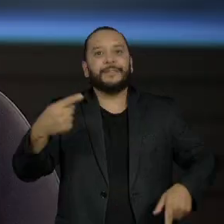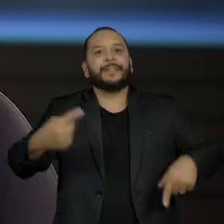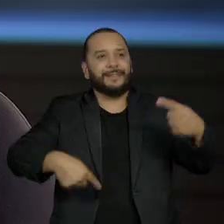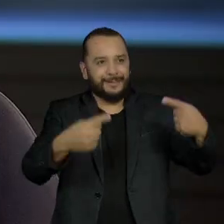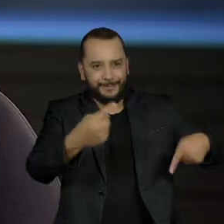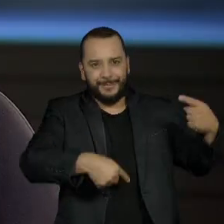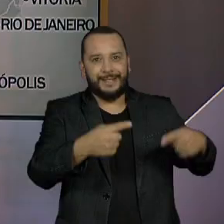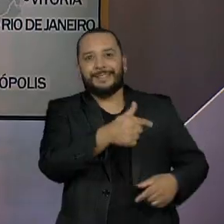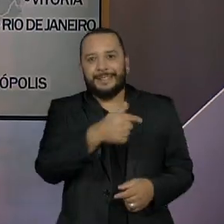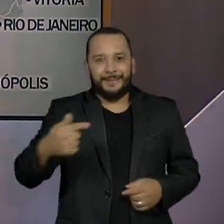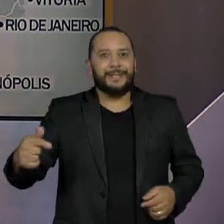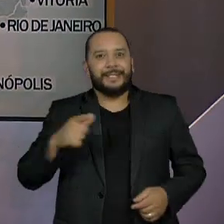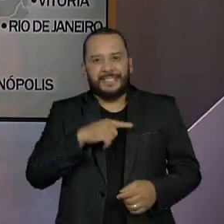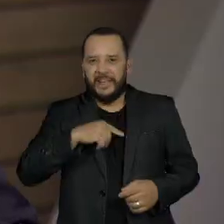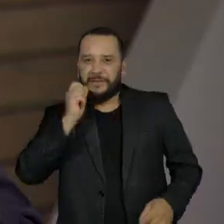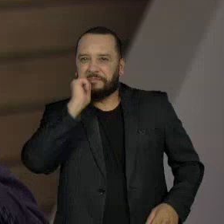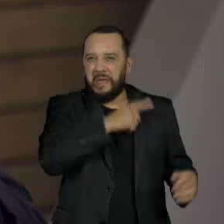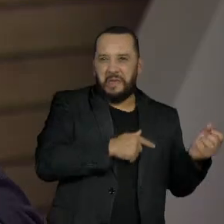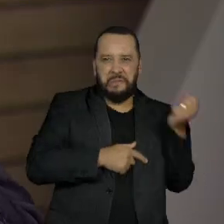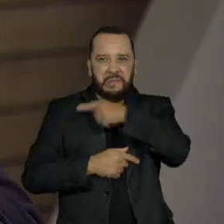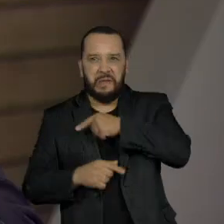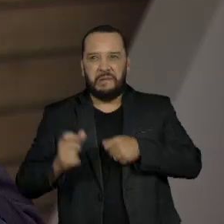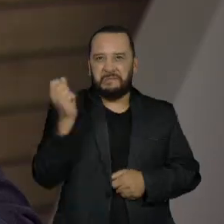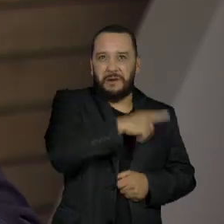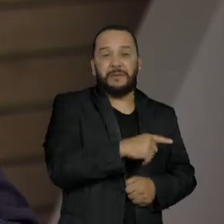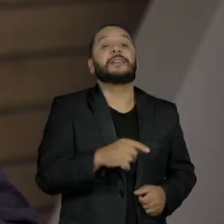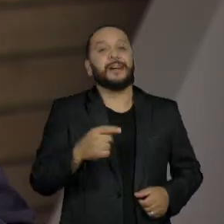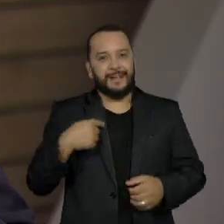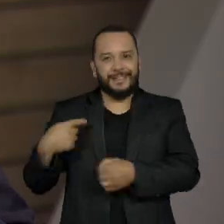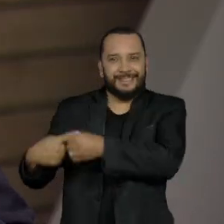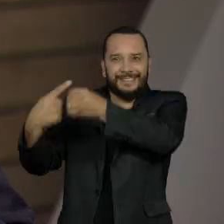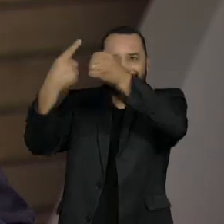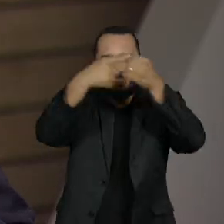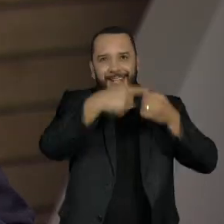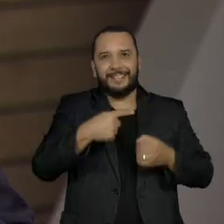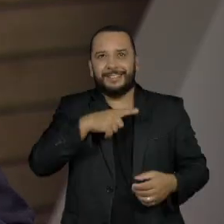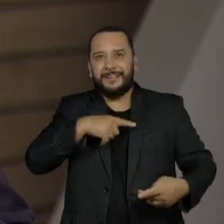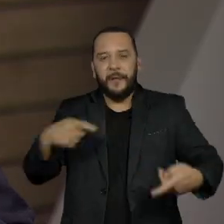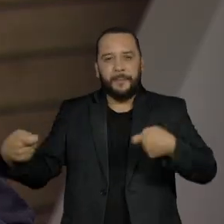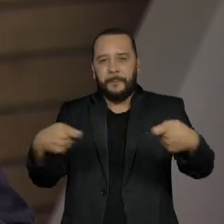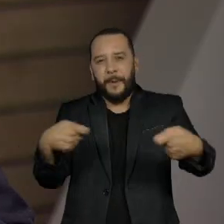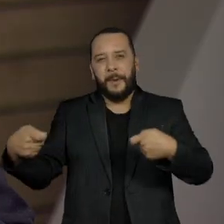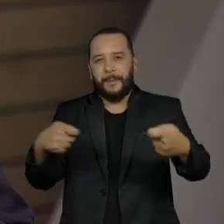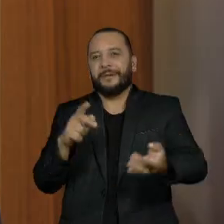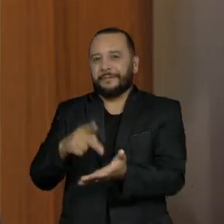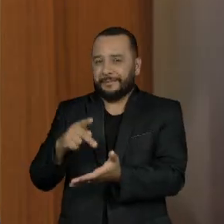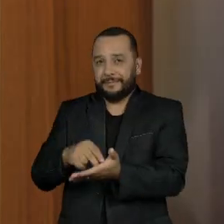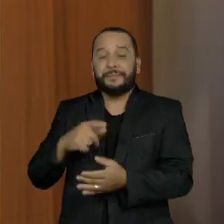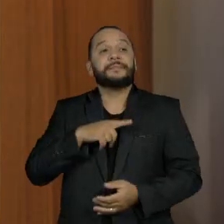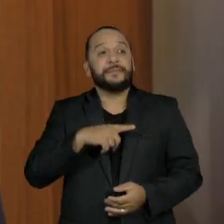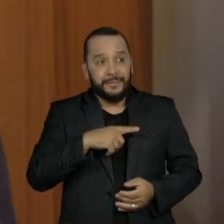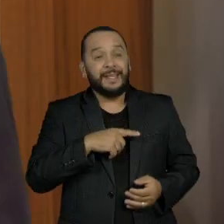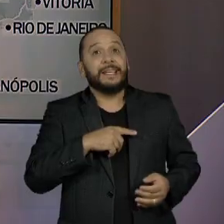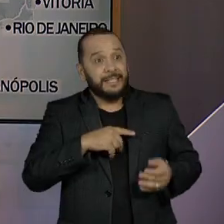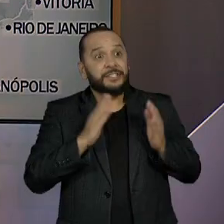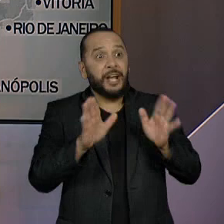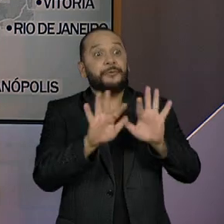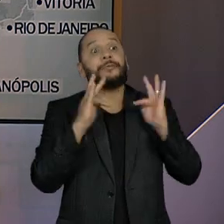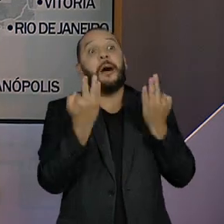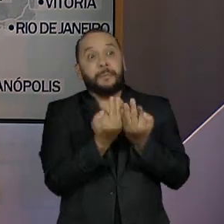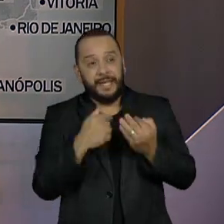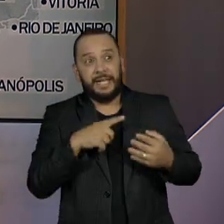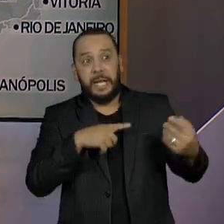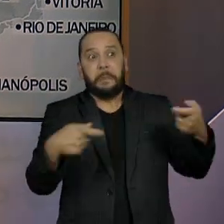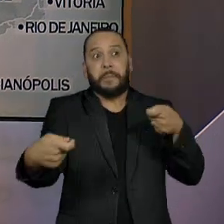véspera da... Não só lá, né? Muitas cidades estão tendo esse acirramento dos candidatos ali. Aliás, tem cidades até que abrigam em família. Nós vamos falar